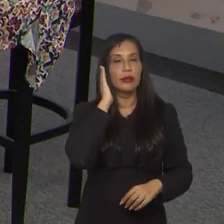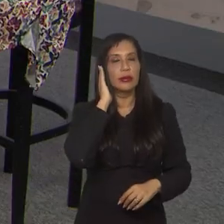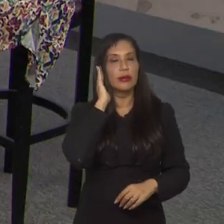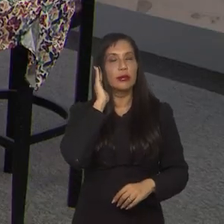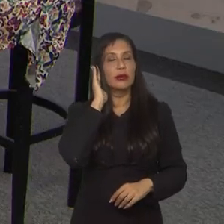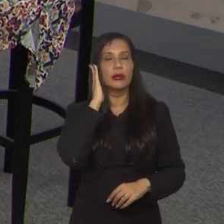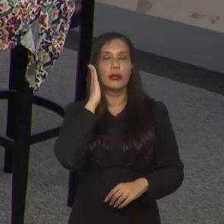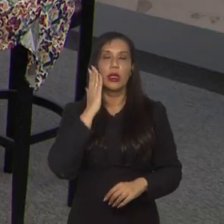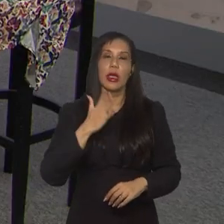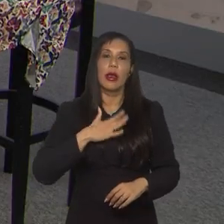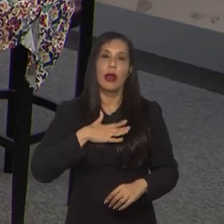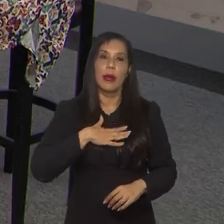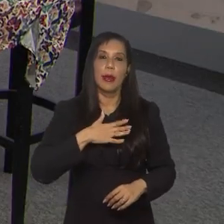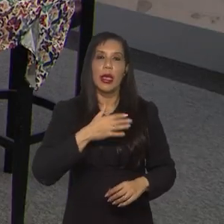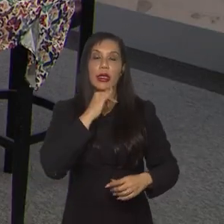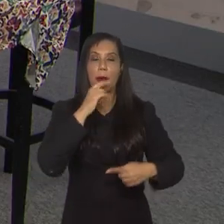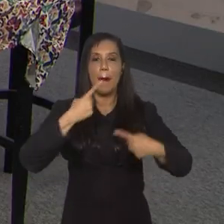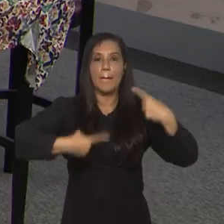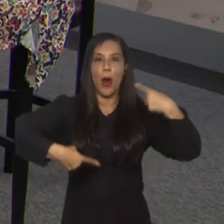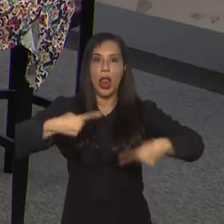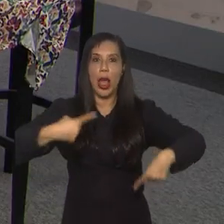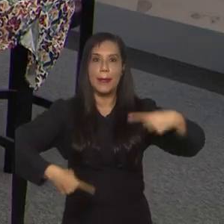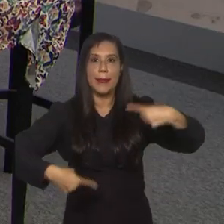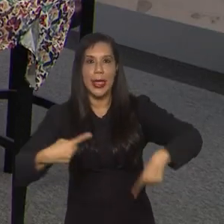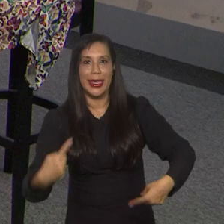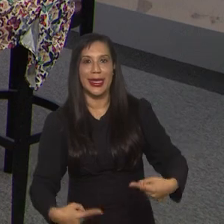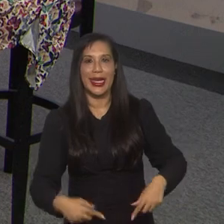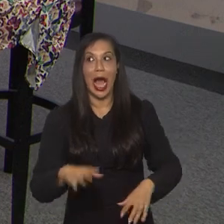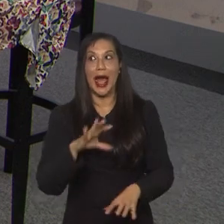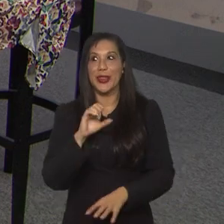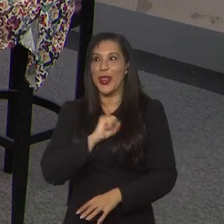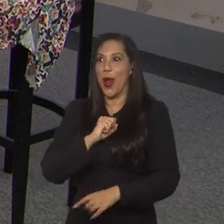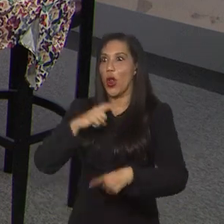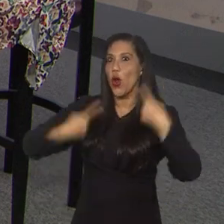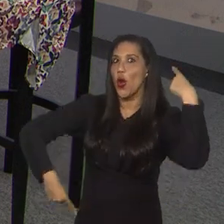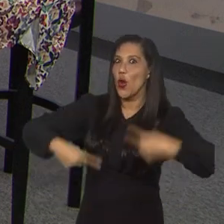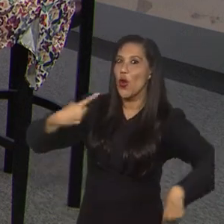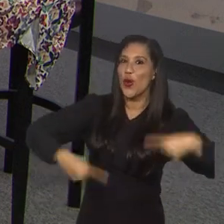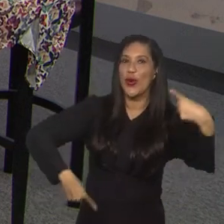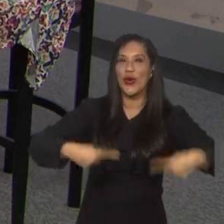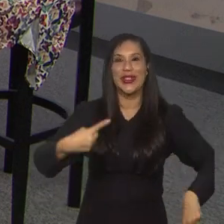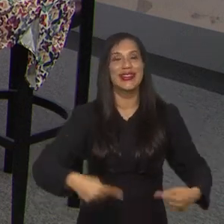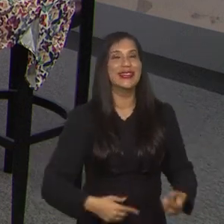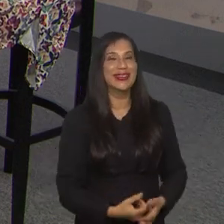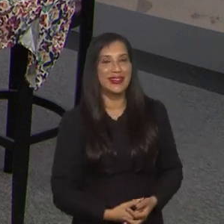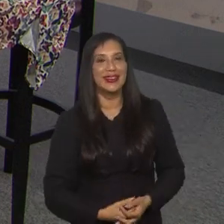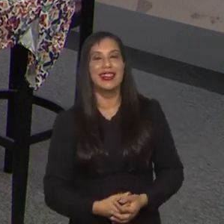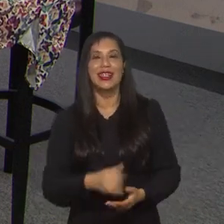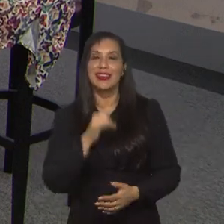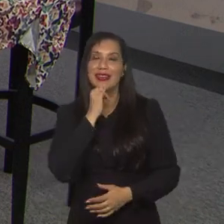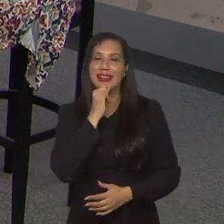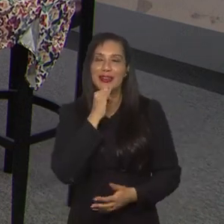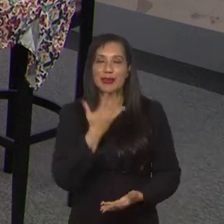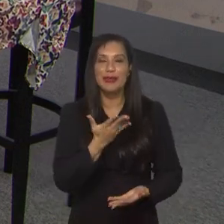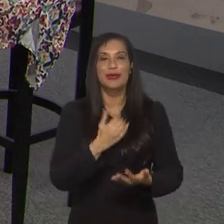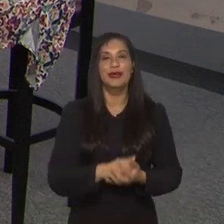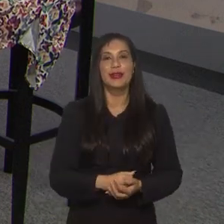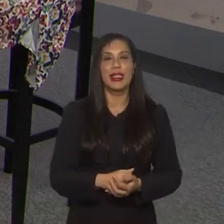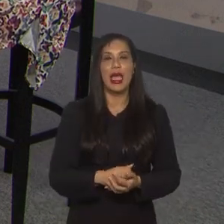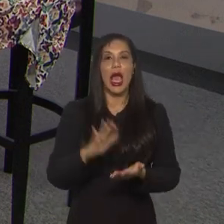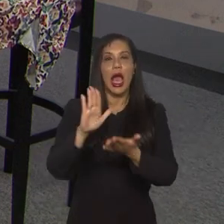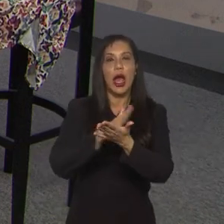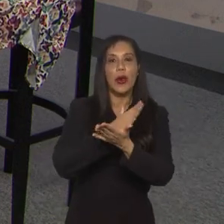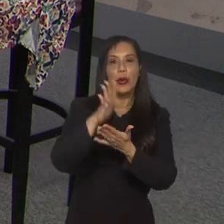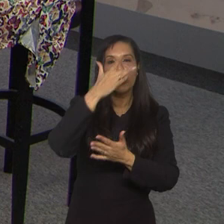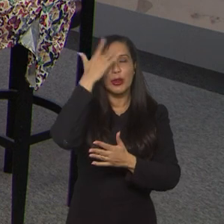Eu tenho uma opinião polêmica sobre a Marta. Adoro! Pode ver! Então, enfim, algumas pessoas